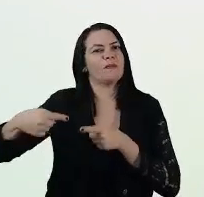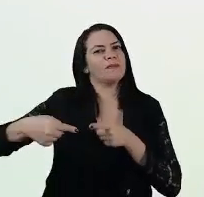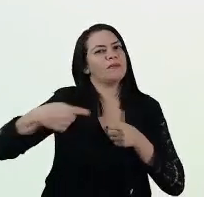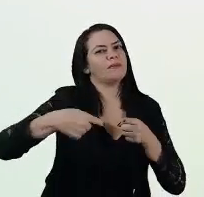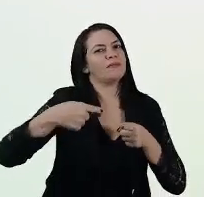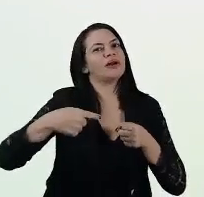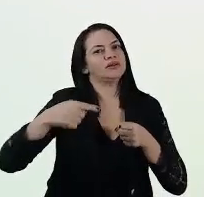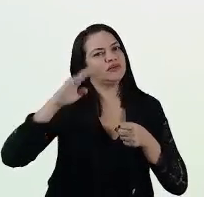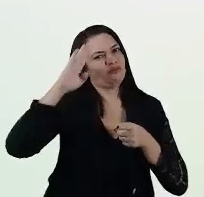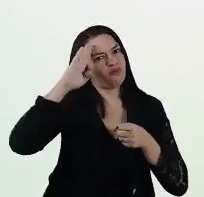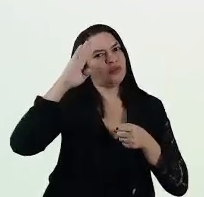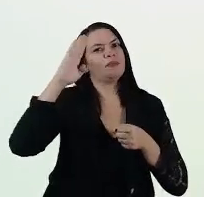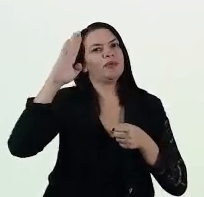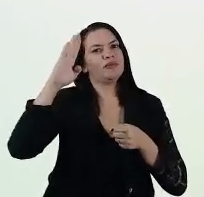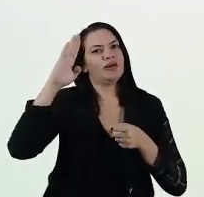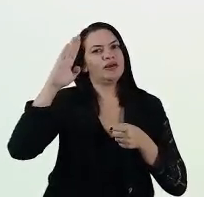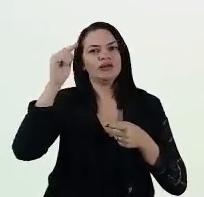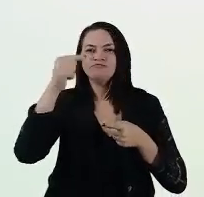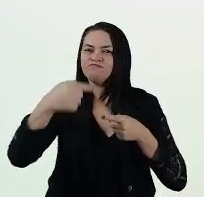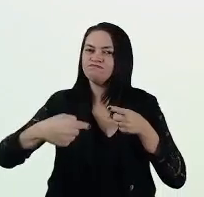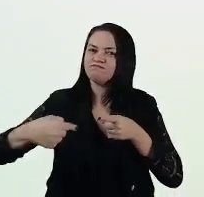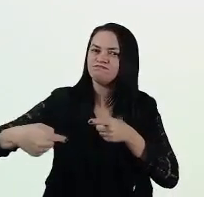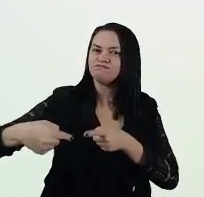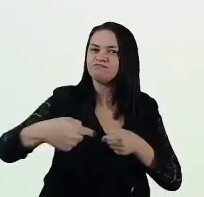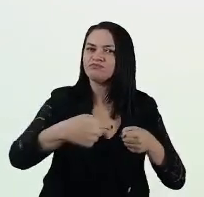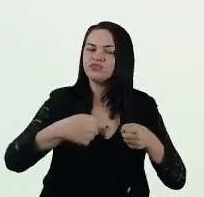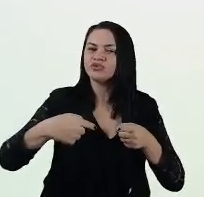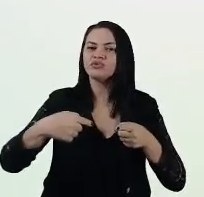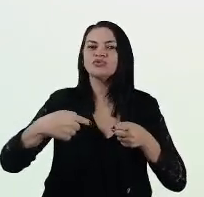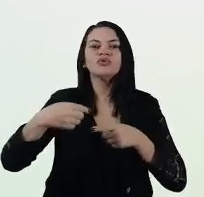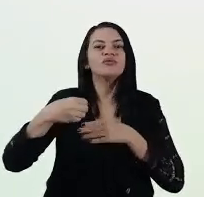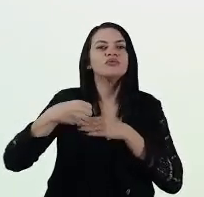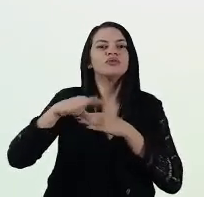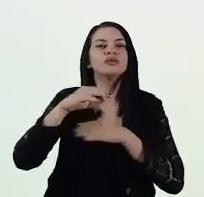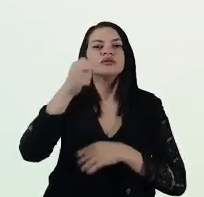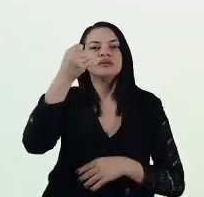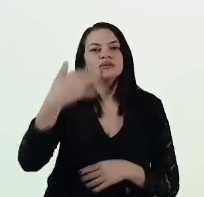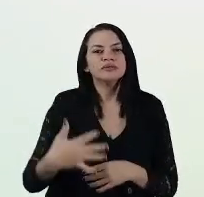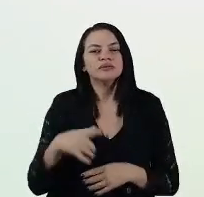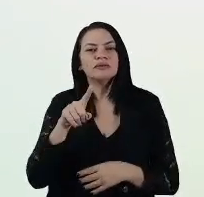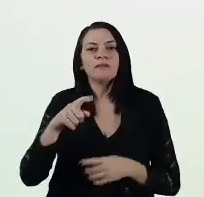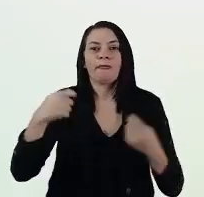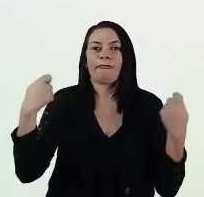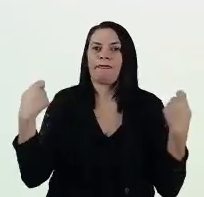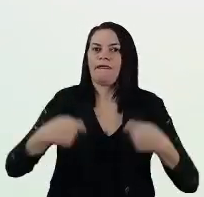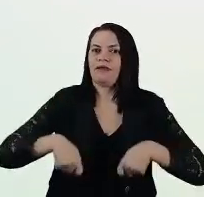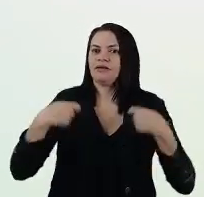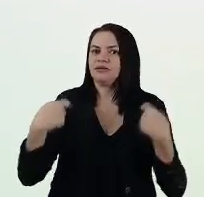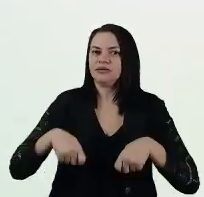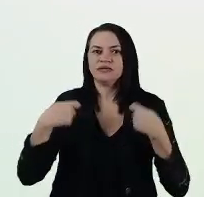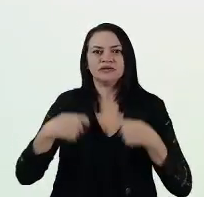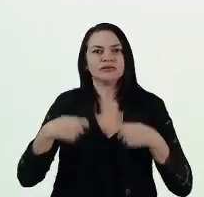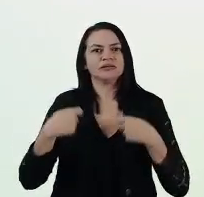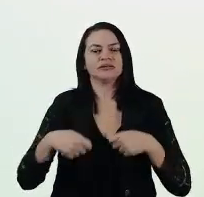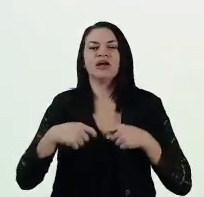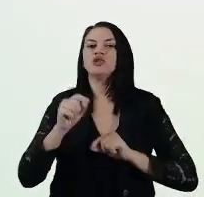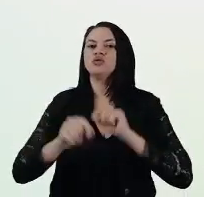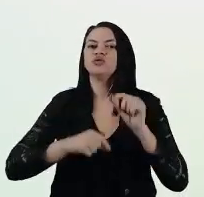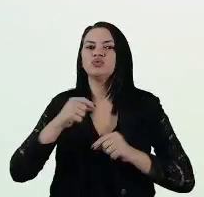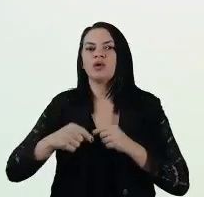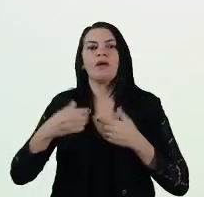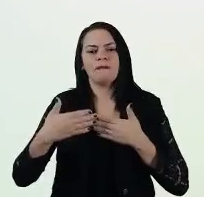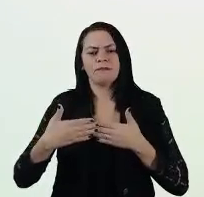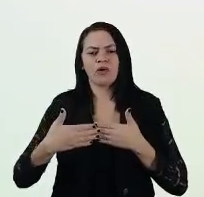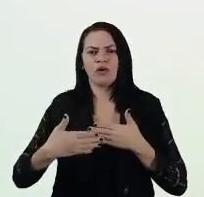fundamentais, entre os quais menciono a necessidade de prorrogação,